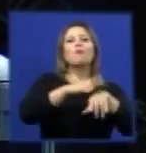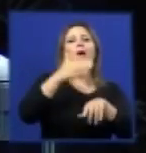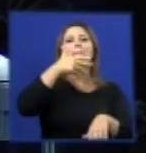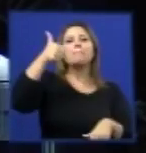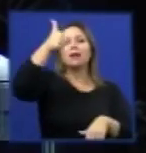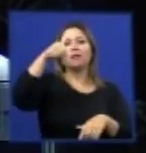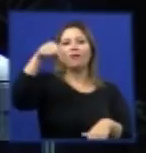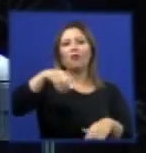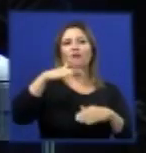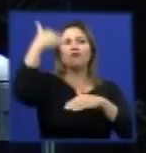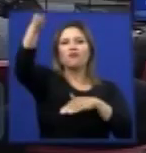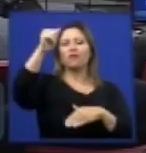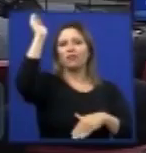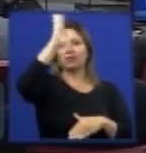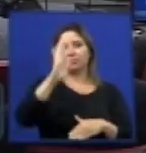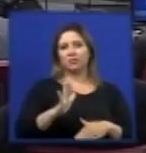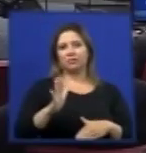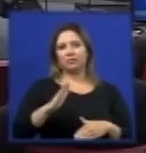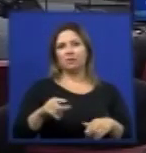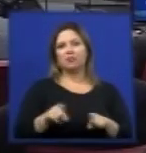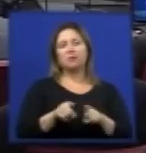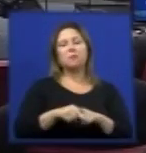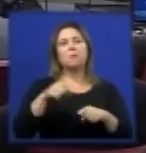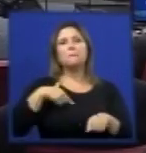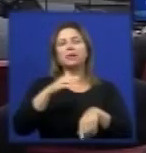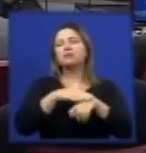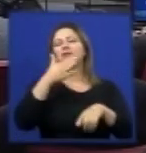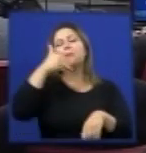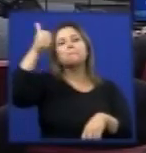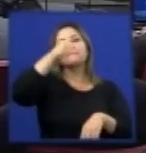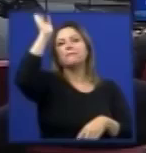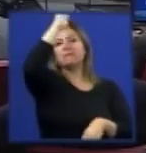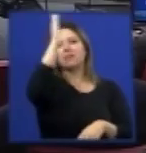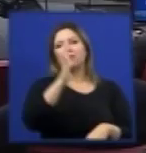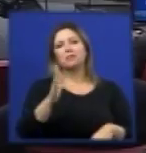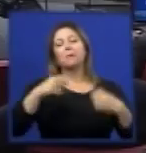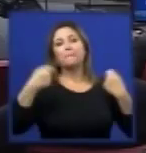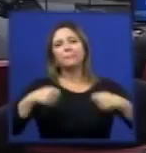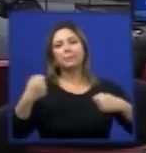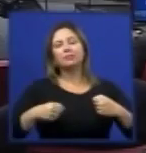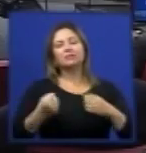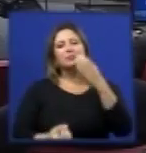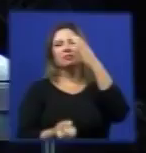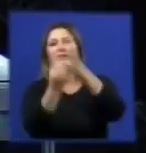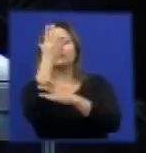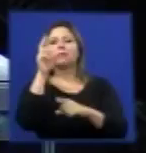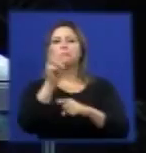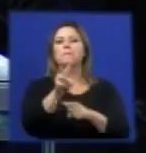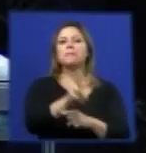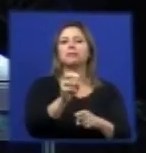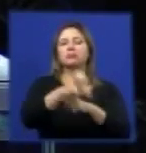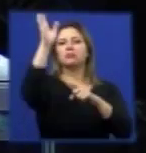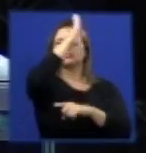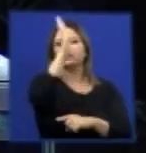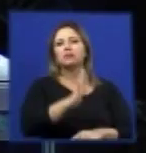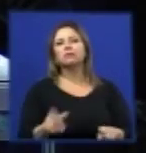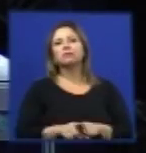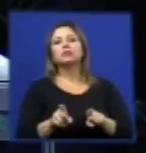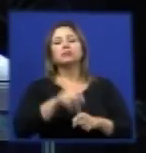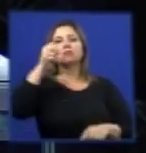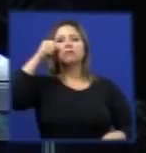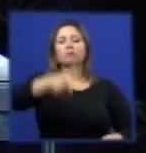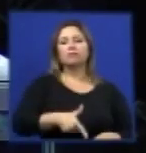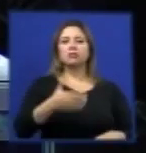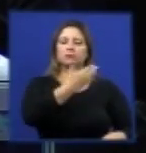governo brasileiro acredita que não há outro céu além do Brasil. É no Brasil que nós temos que criar políticas públicas que reflitam não só o interesse do